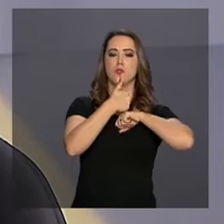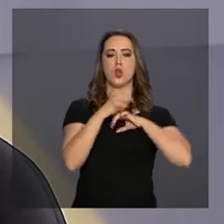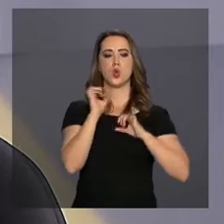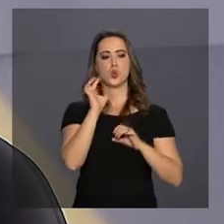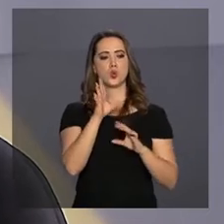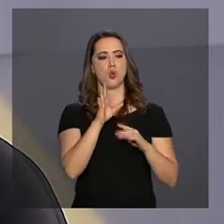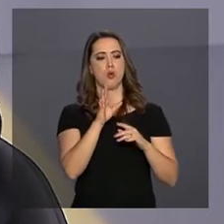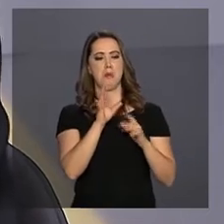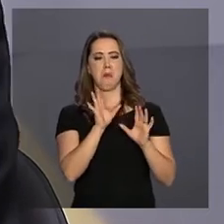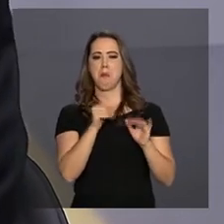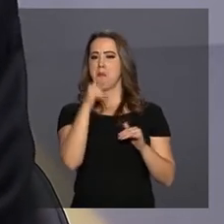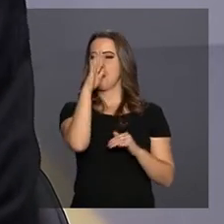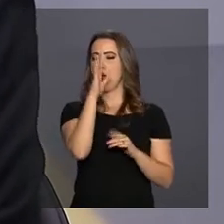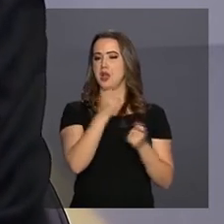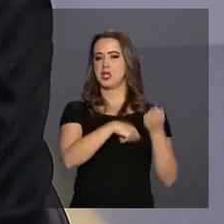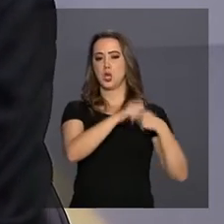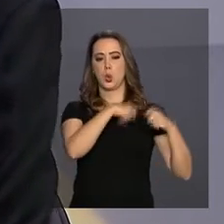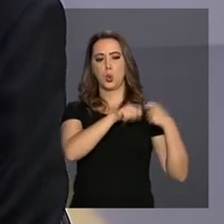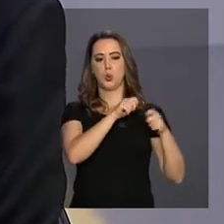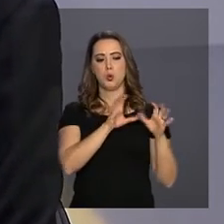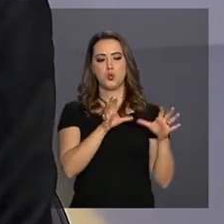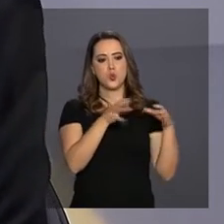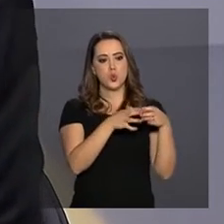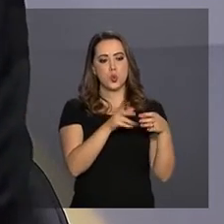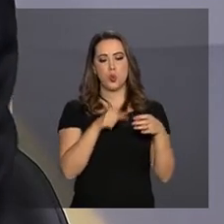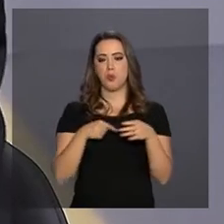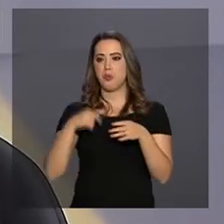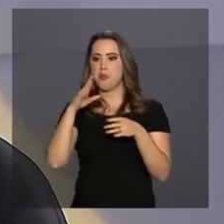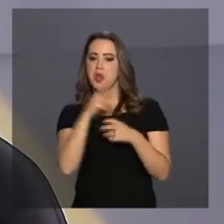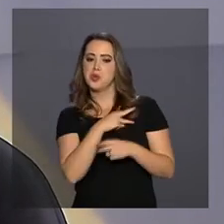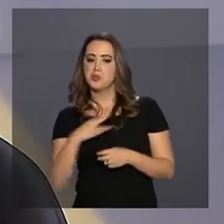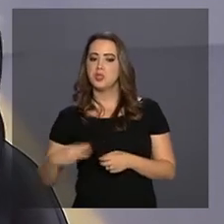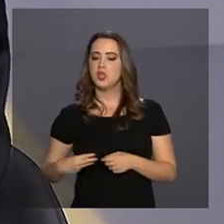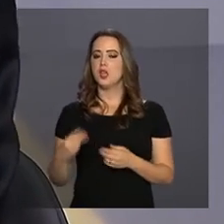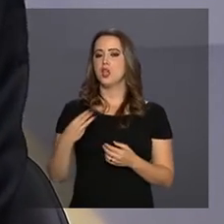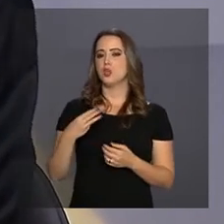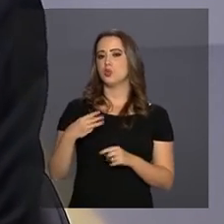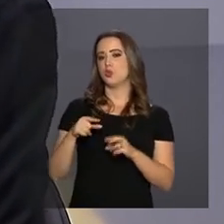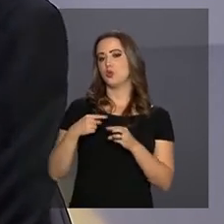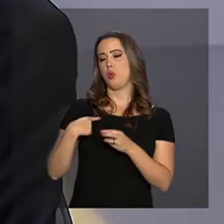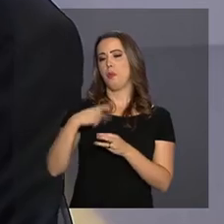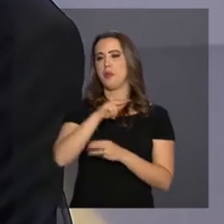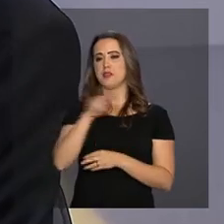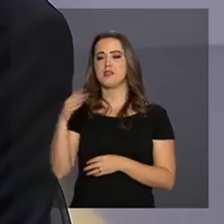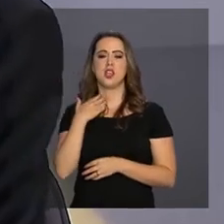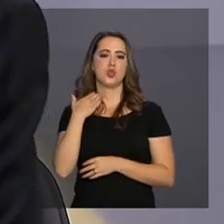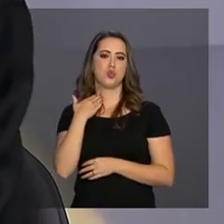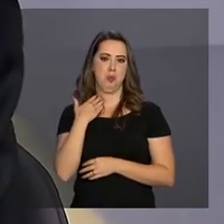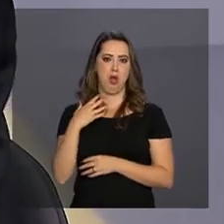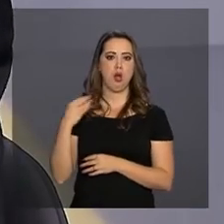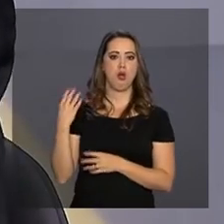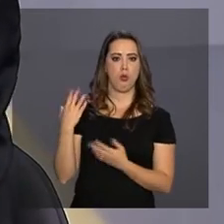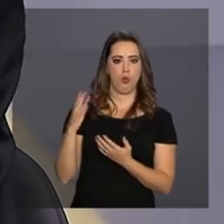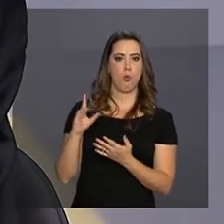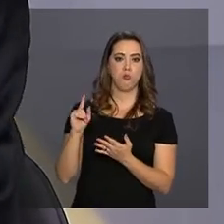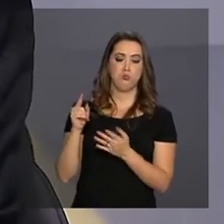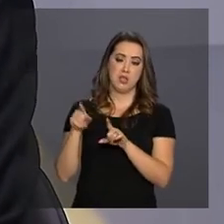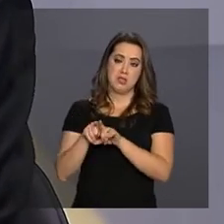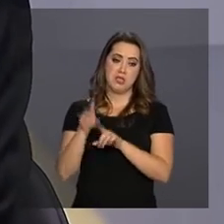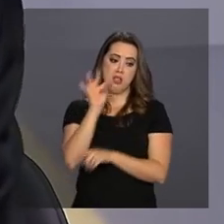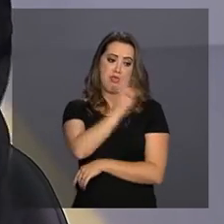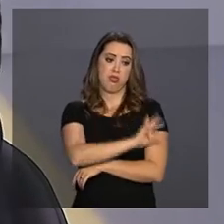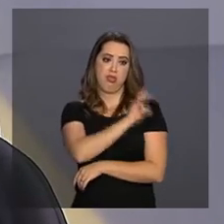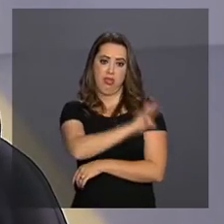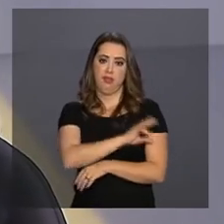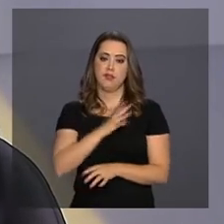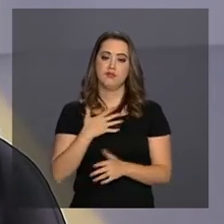economistas, de ministros de finanças, presidentes de bancos centrais e, assim, técnicos